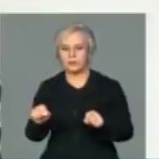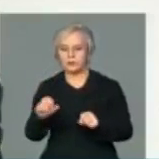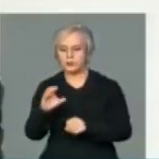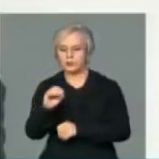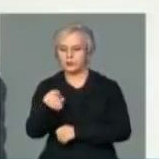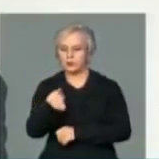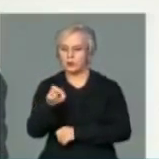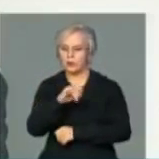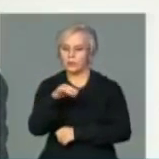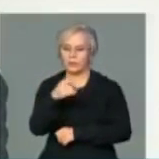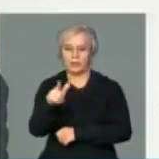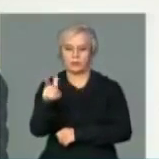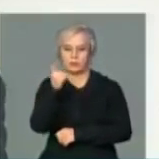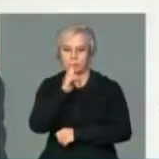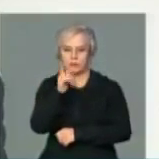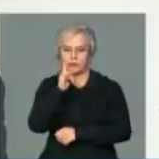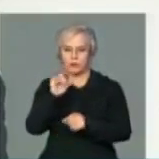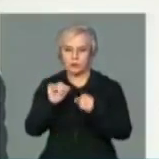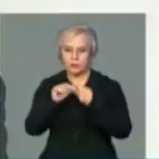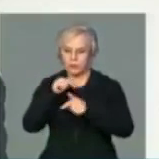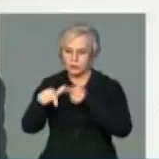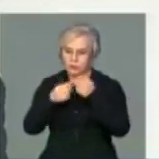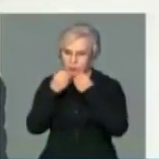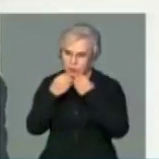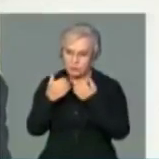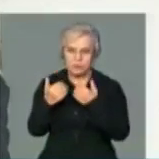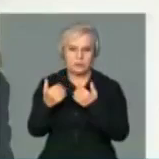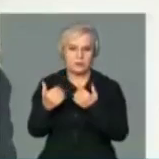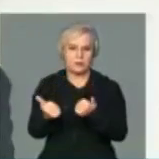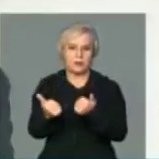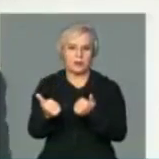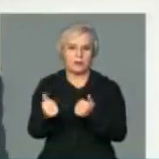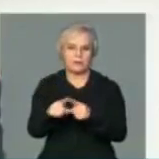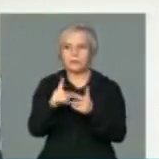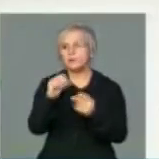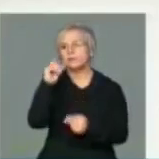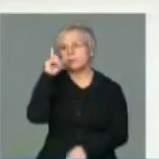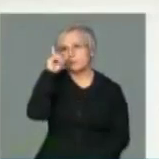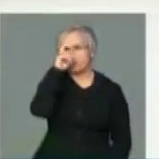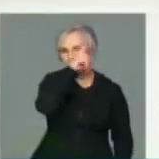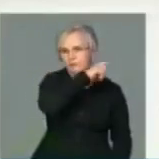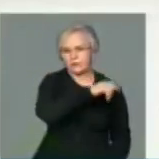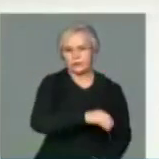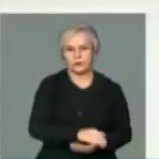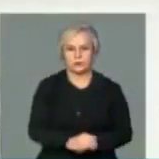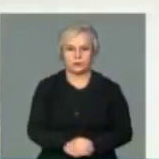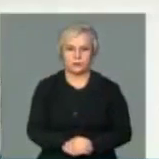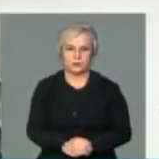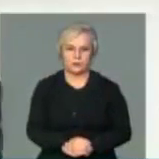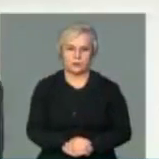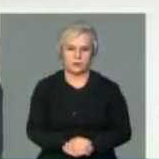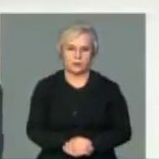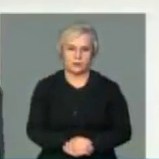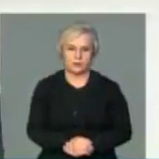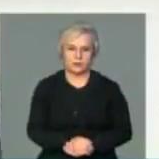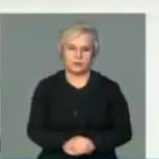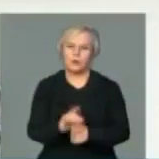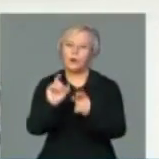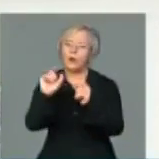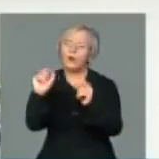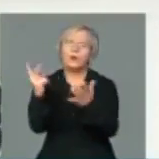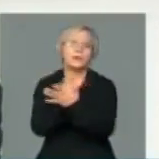seja colocada em funcionamento, também muito difícil. O que está